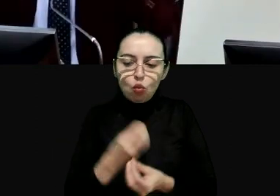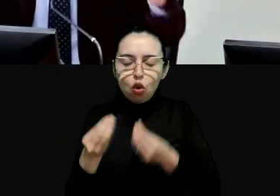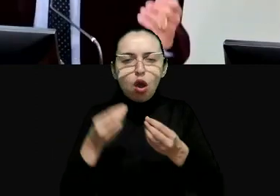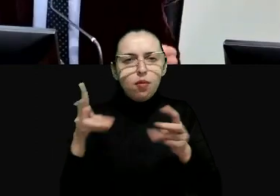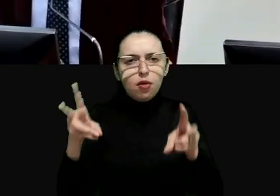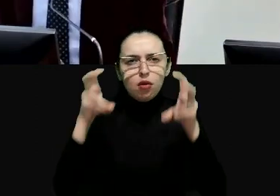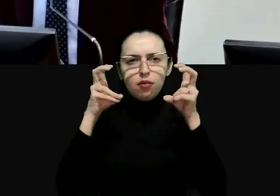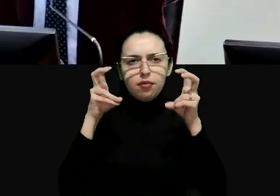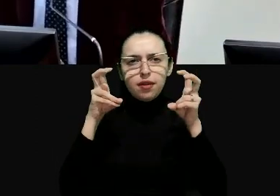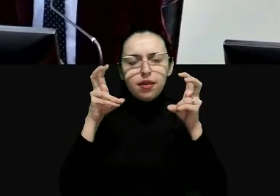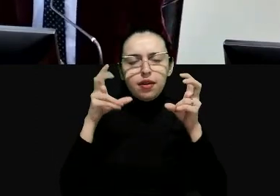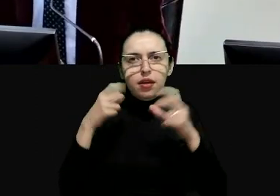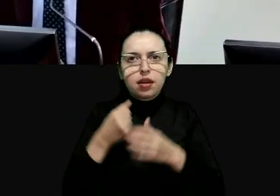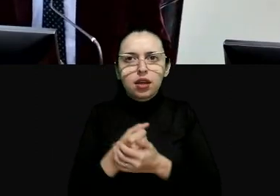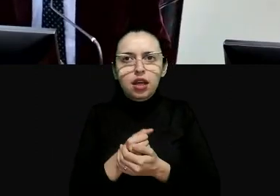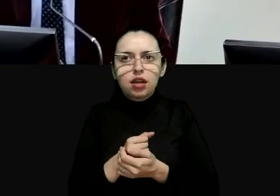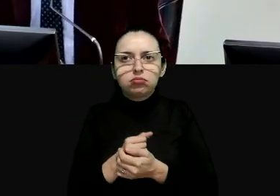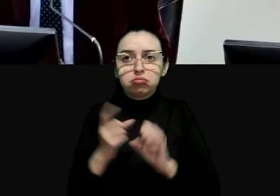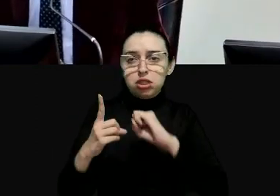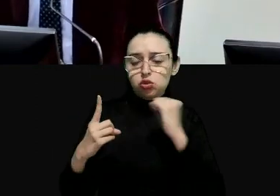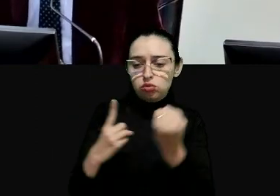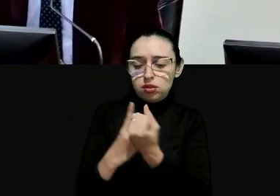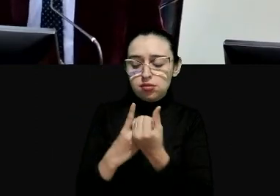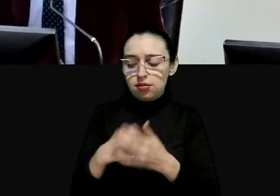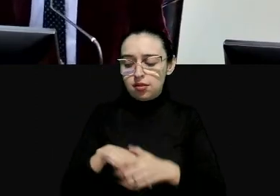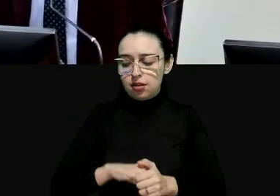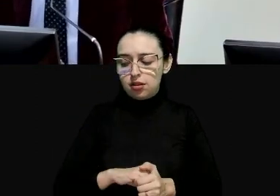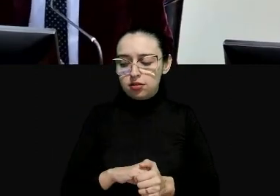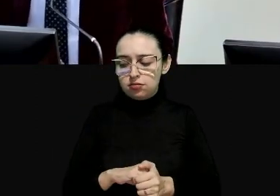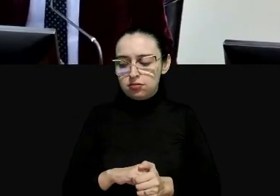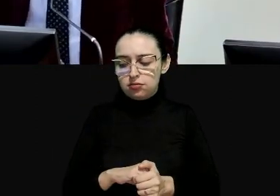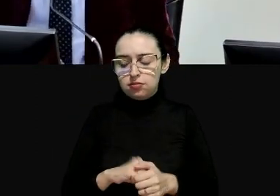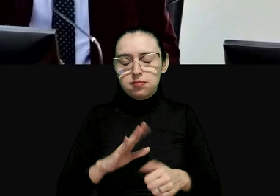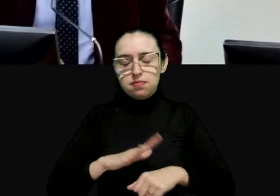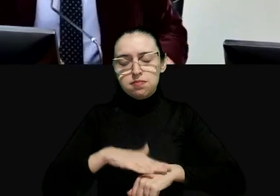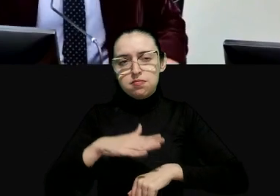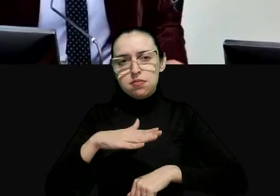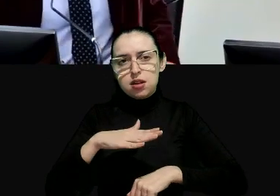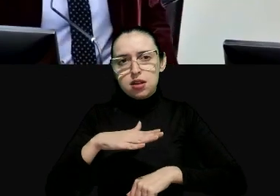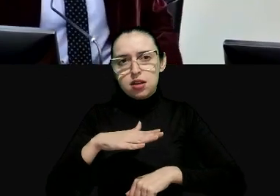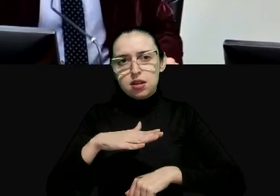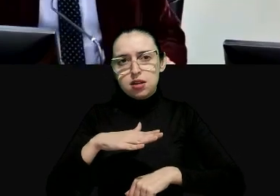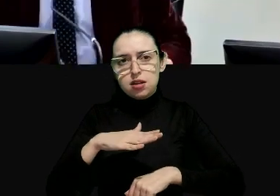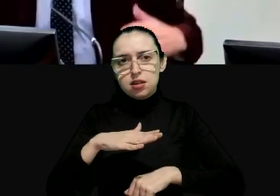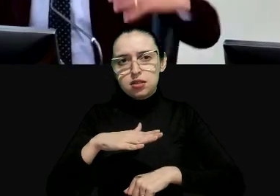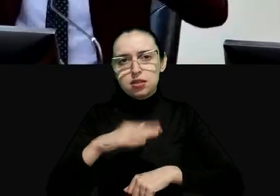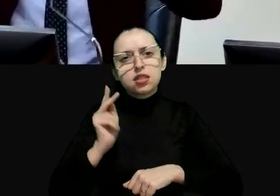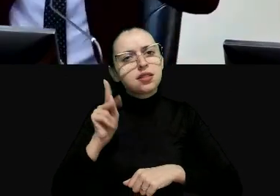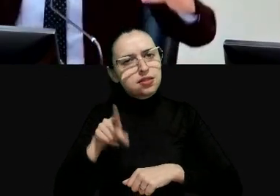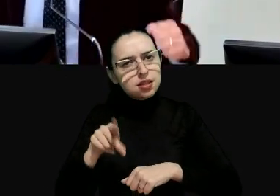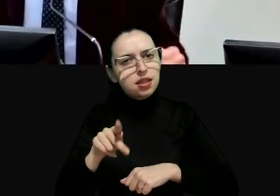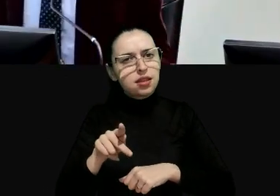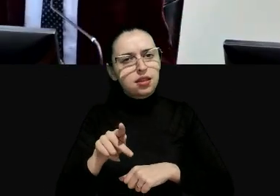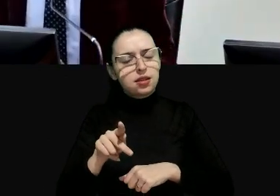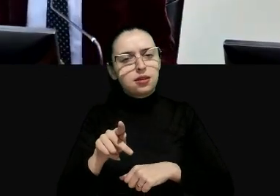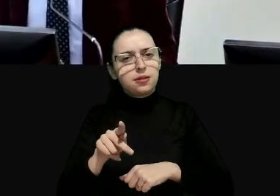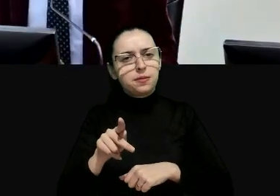desenvolver a sociedade e ainda têm uma vocação para mudar